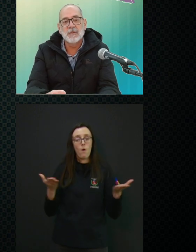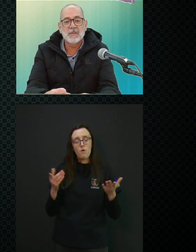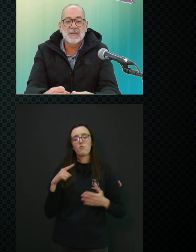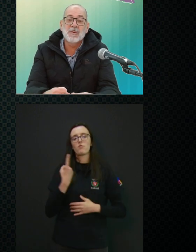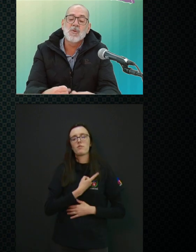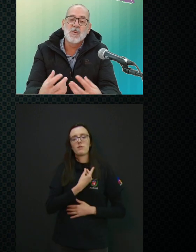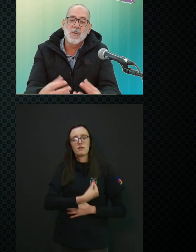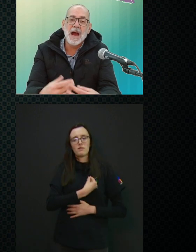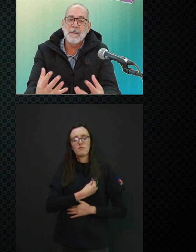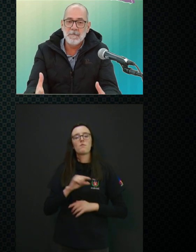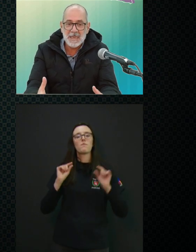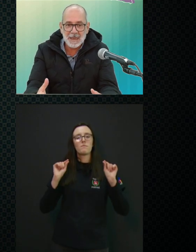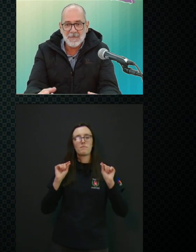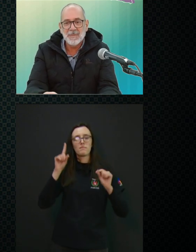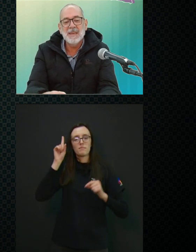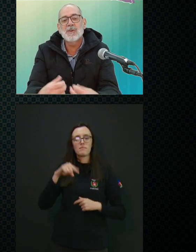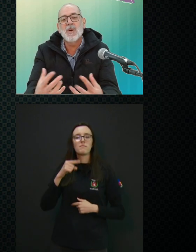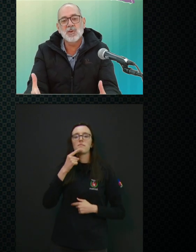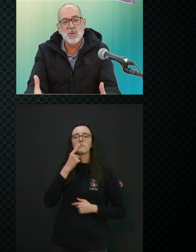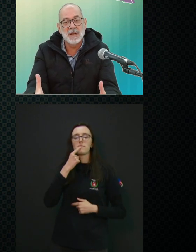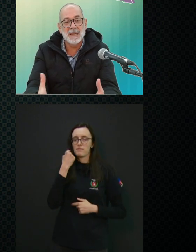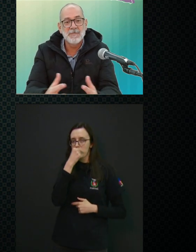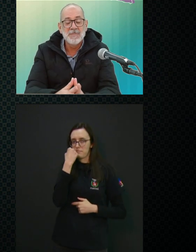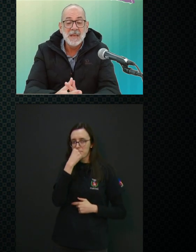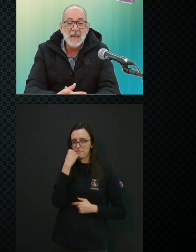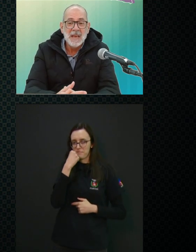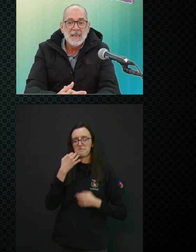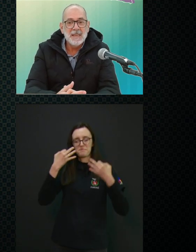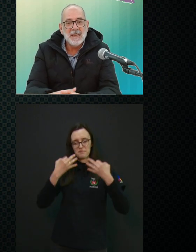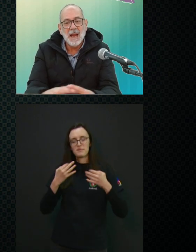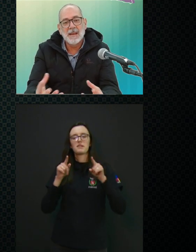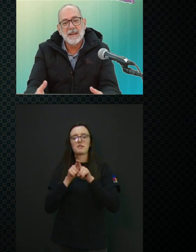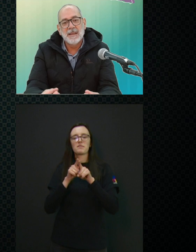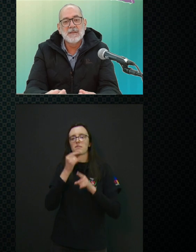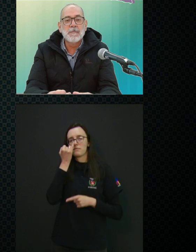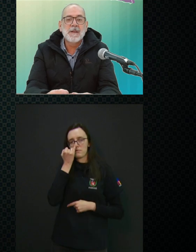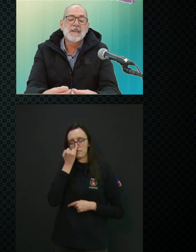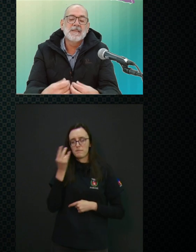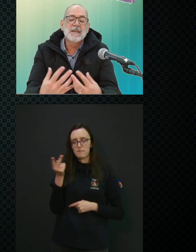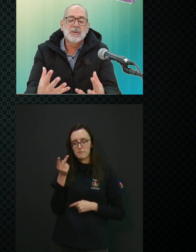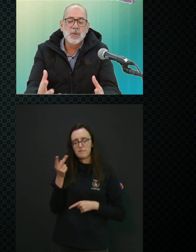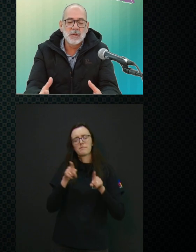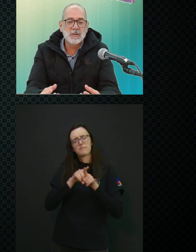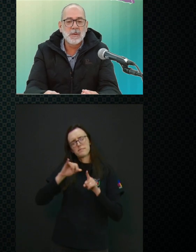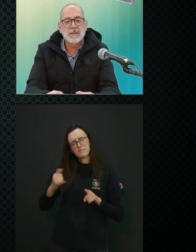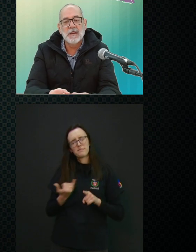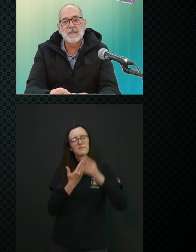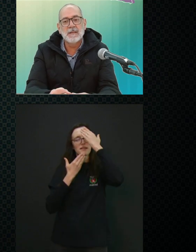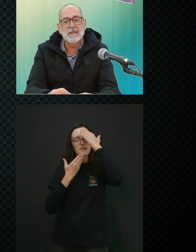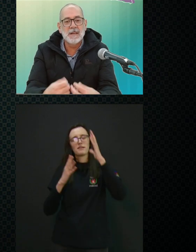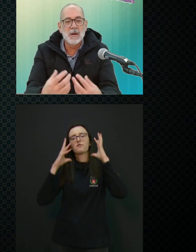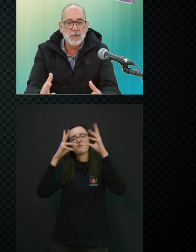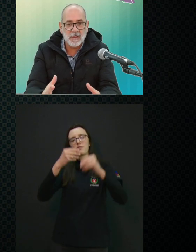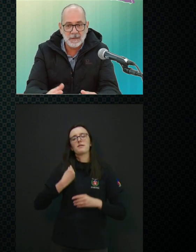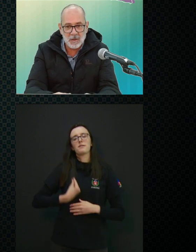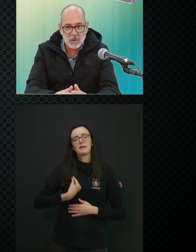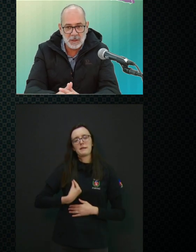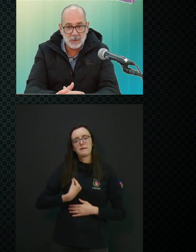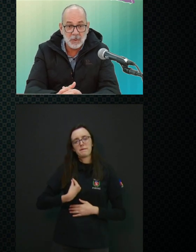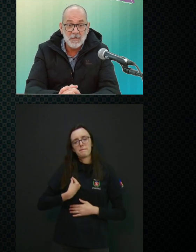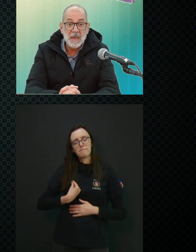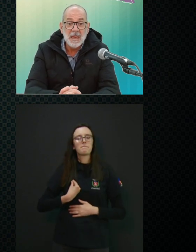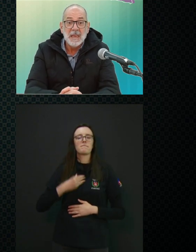estamos com a Bia e com a Joana e agradeço a presença de todos vocês que estão nos